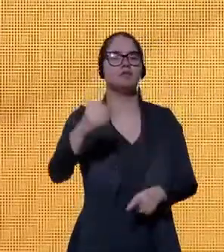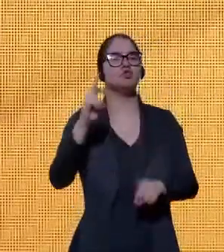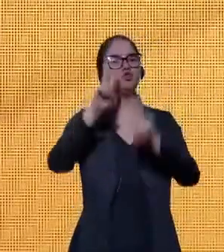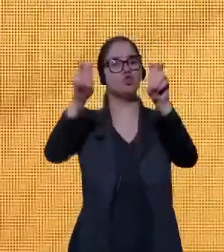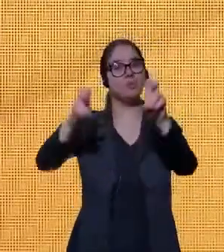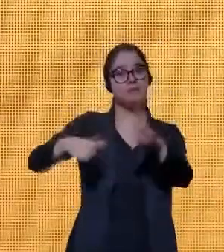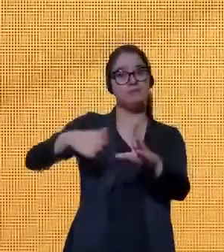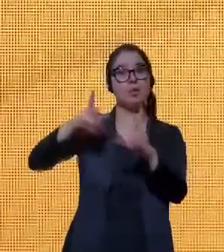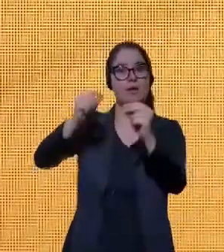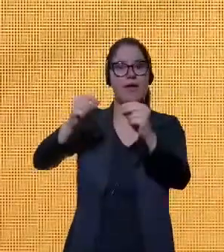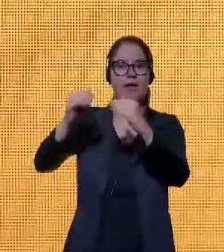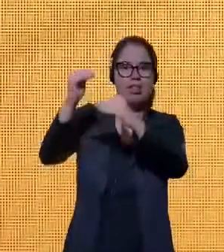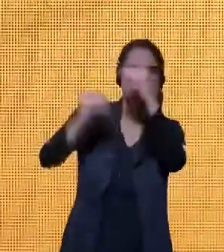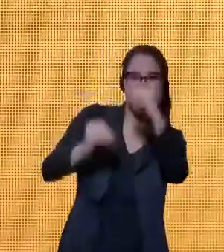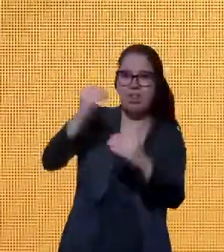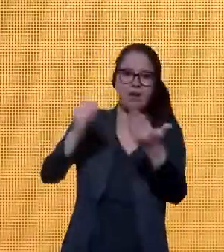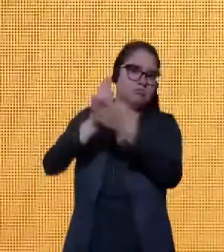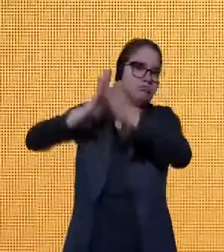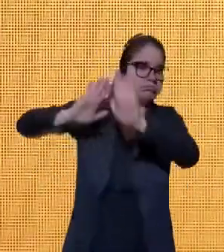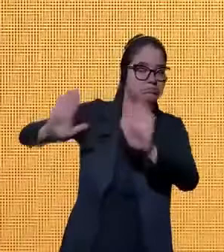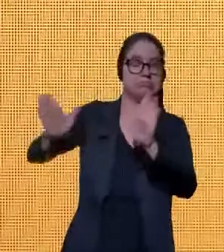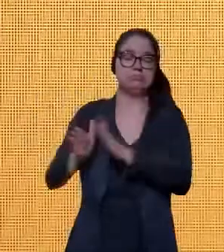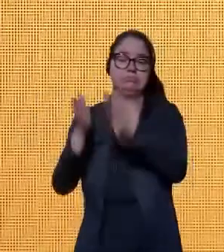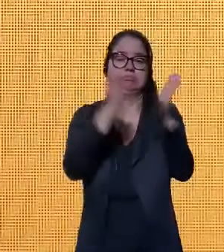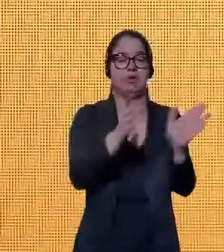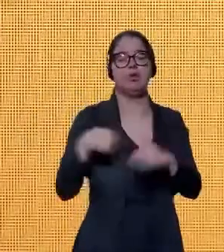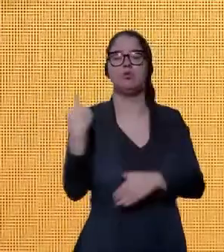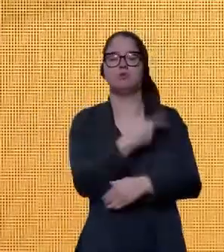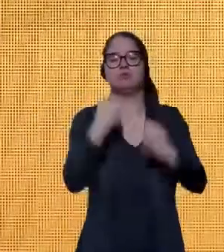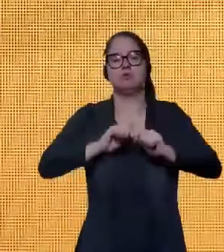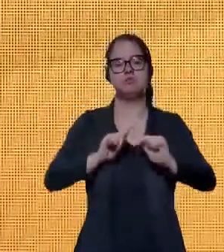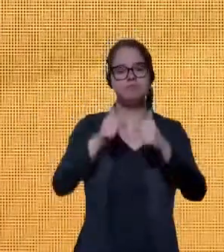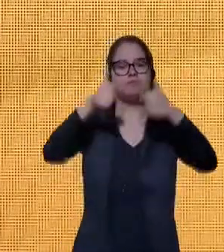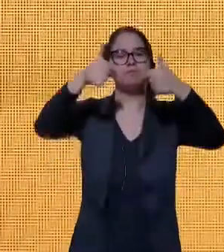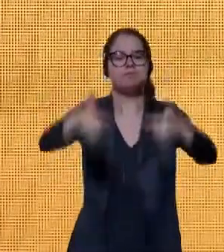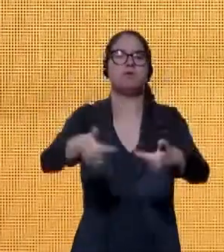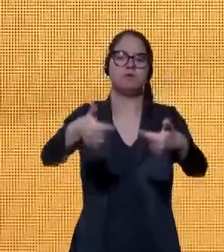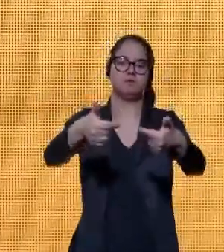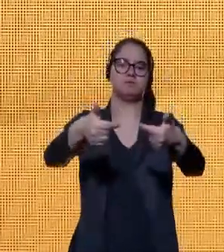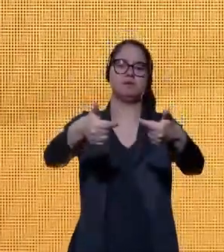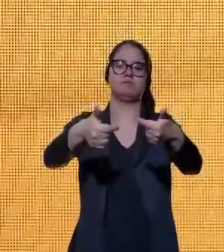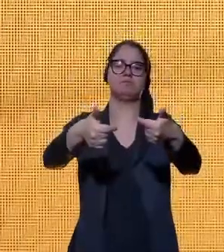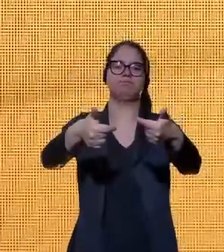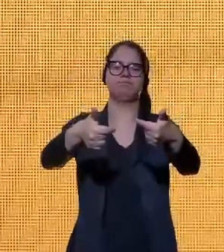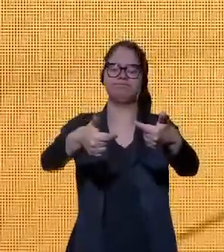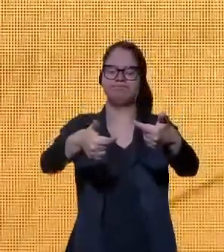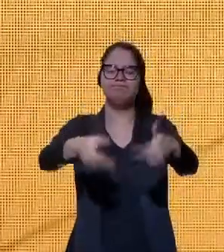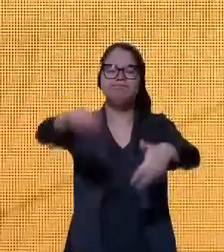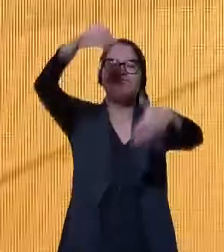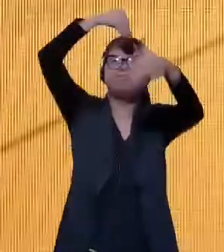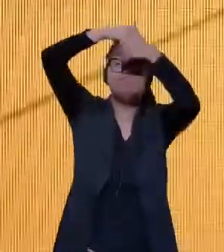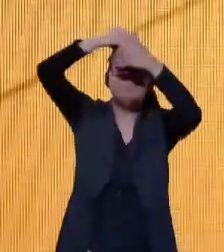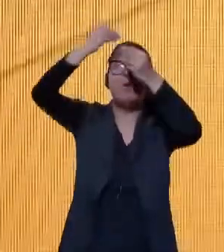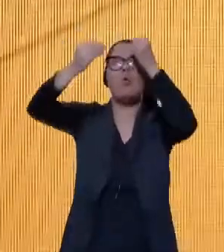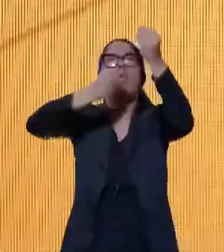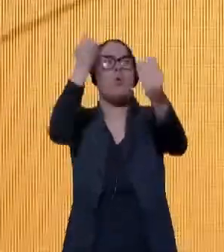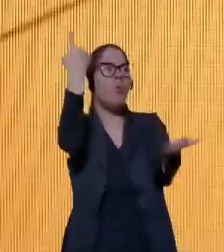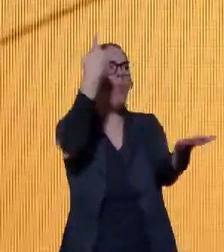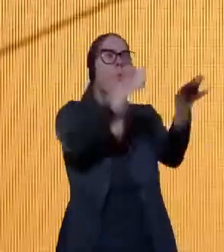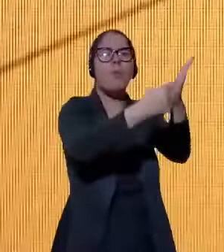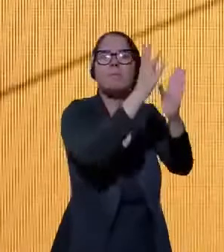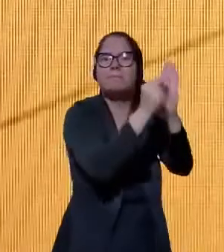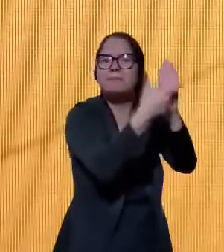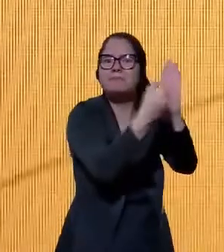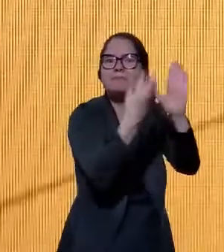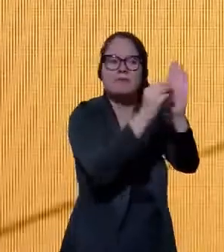desigualdades. Mas precisamos avançar e agir na internalização da Agenda 2030 de